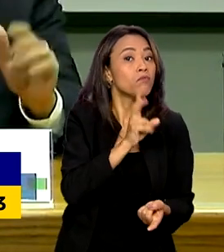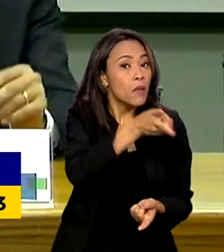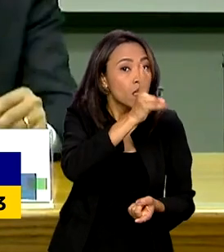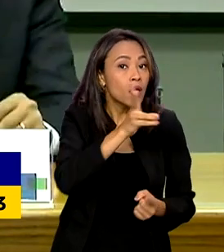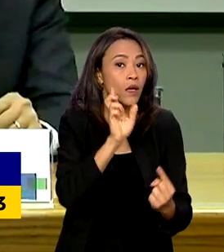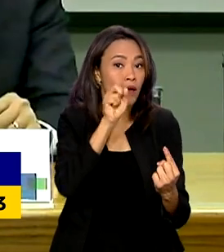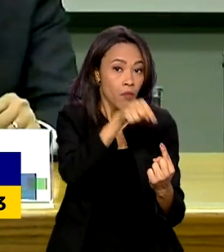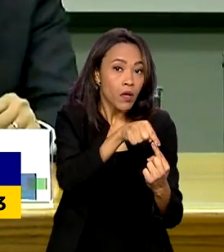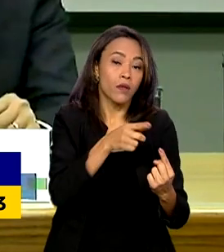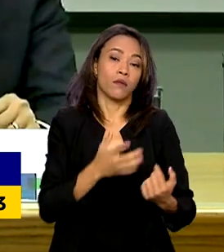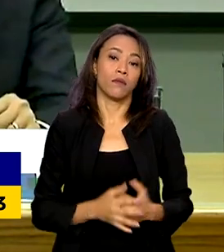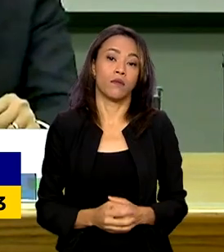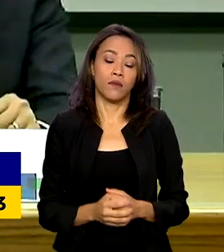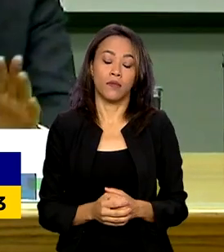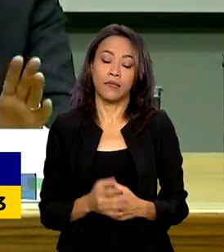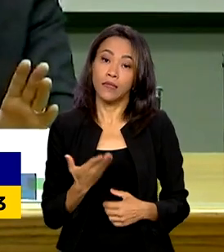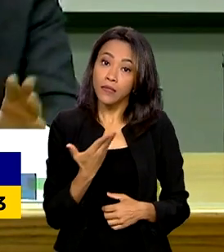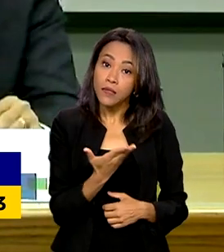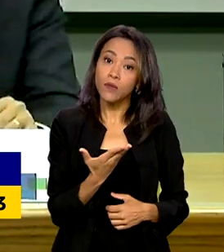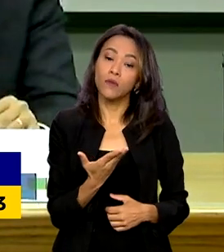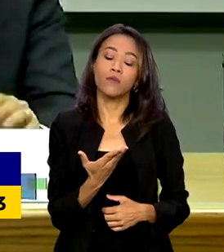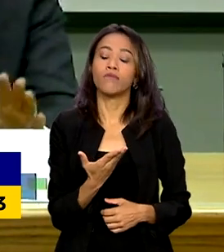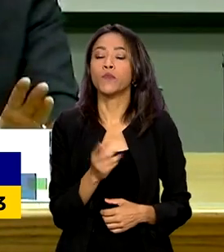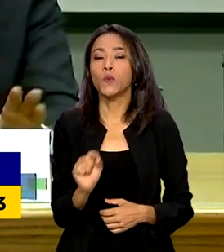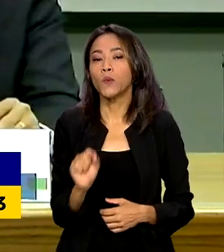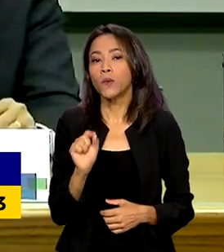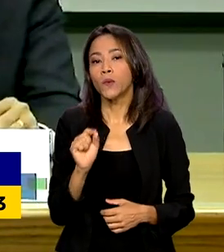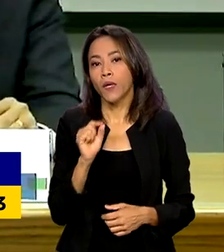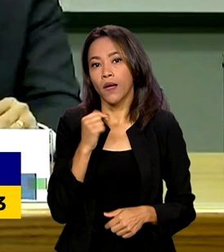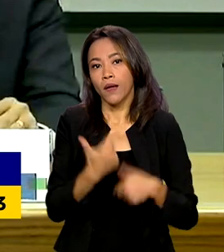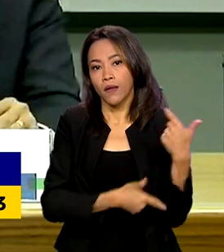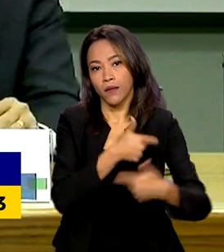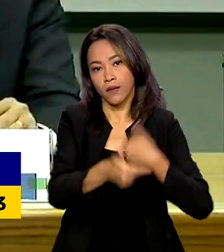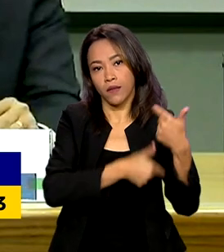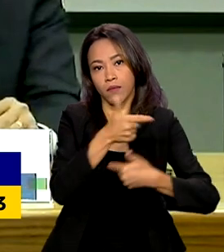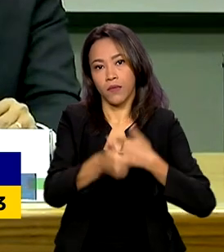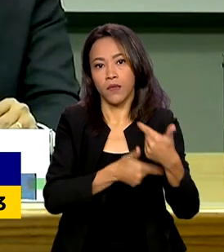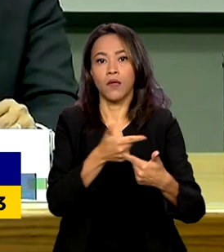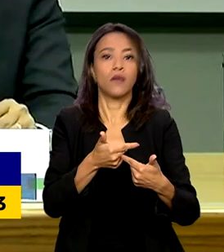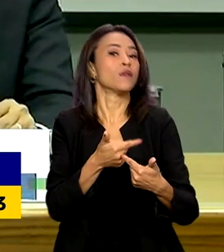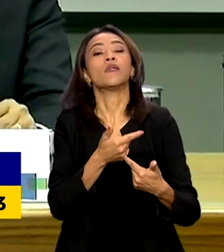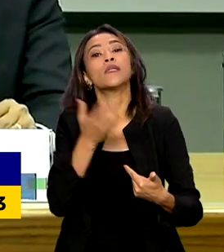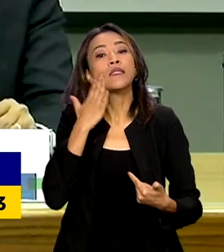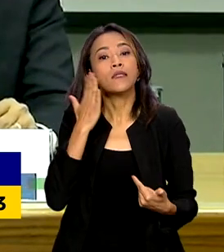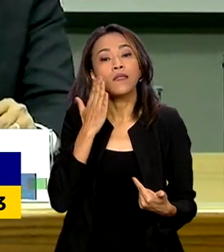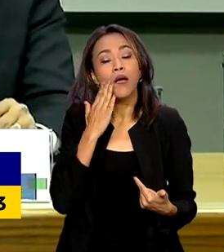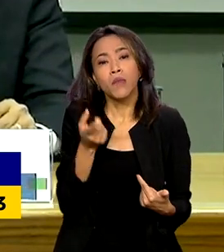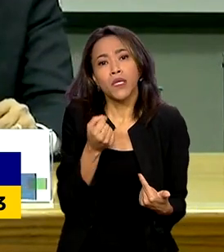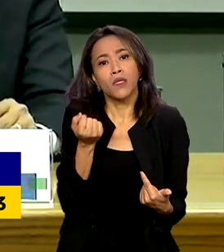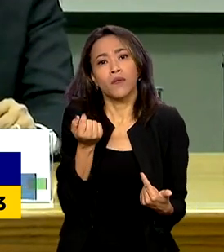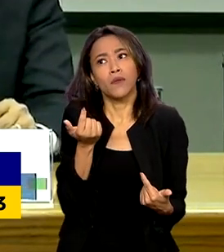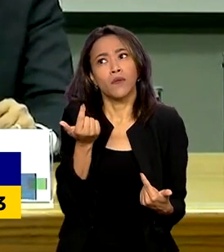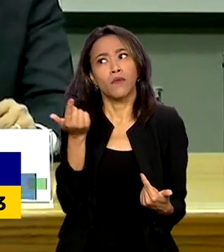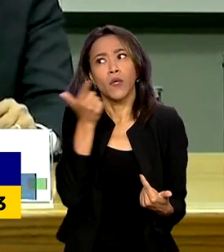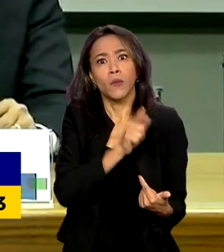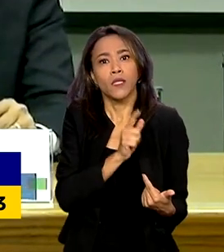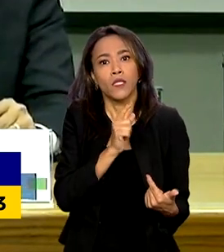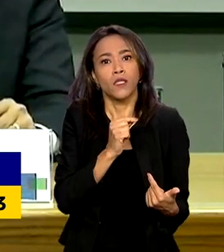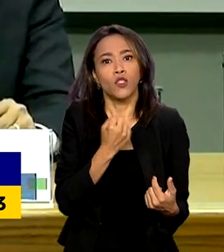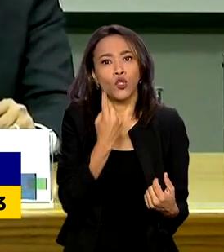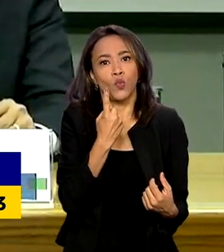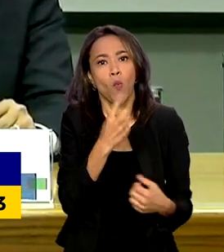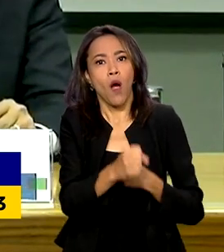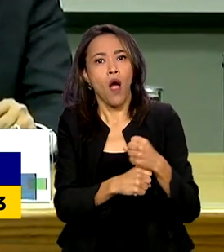trabalhado de maneira sóbria pela autoridade monetária, que sabe que não vai conseguir atingi-la de um ano para o outro.